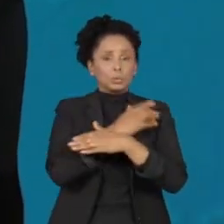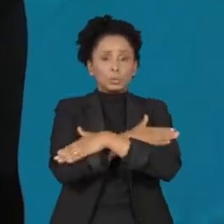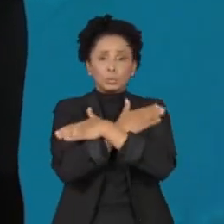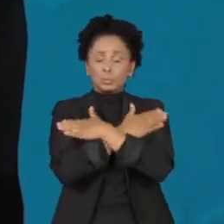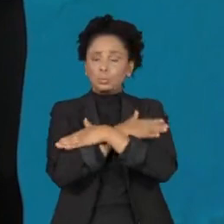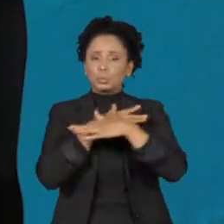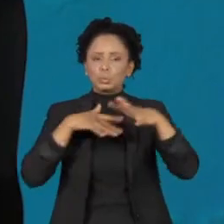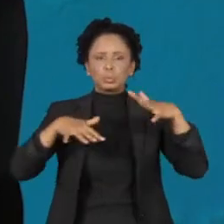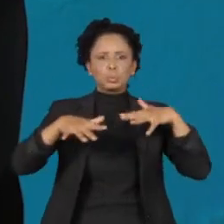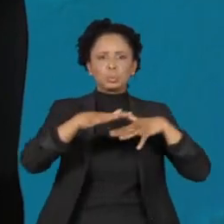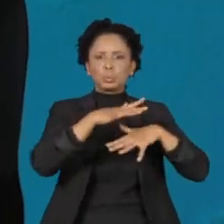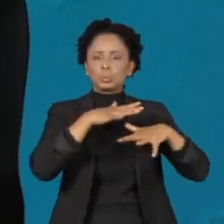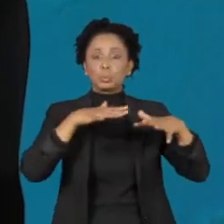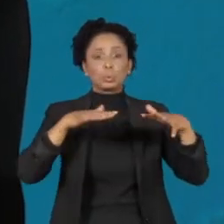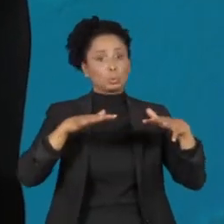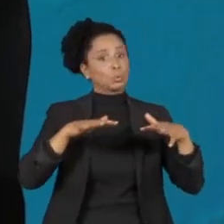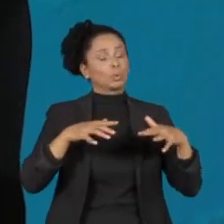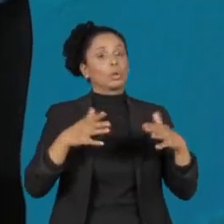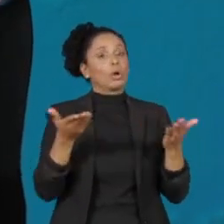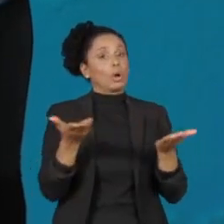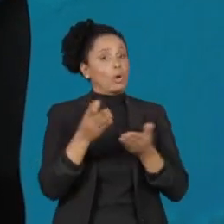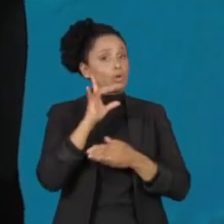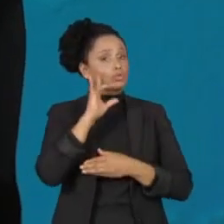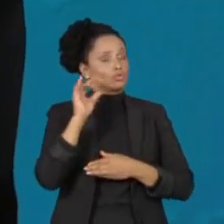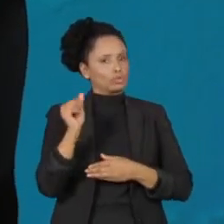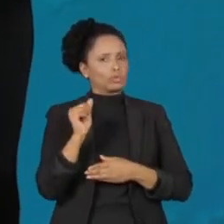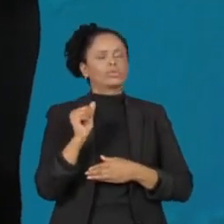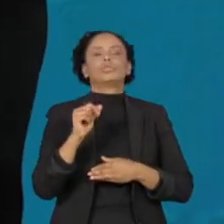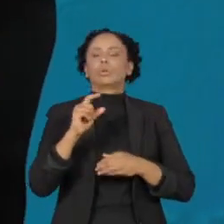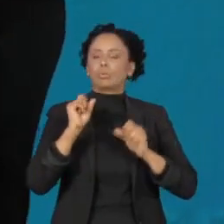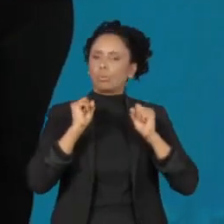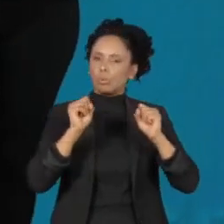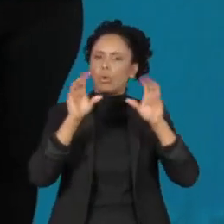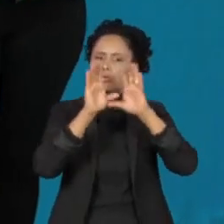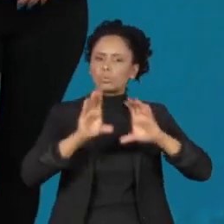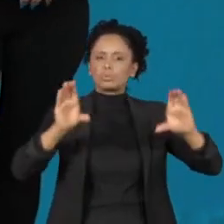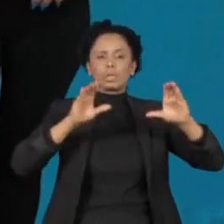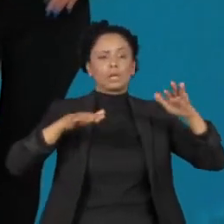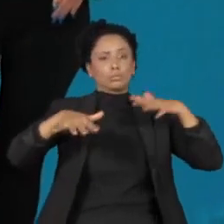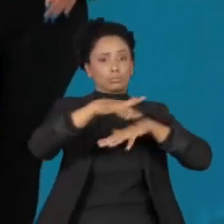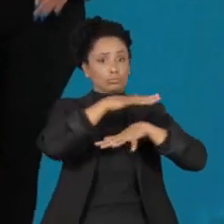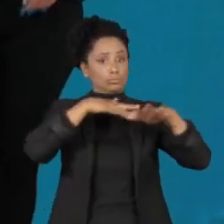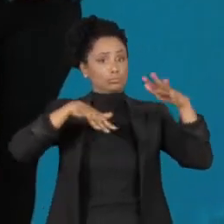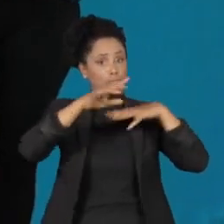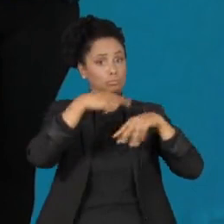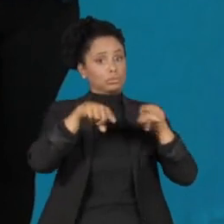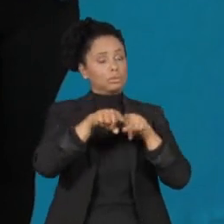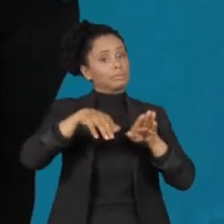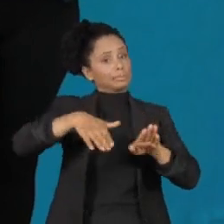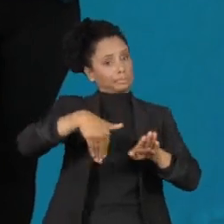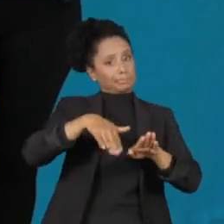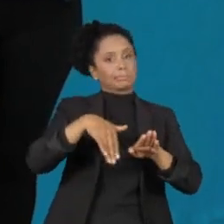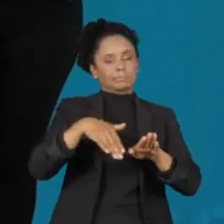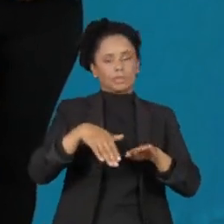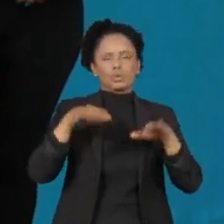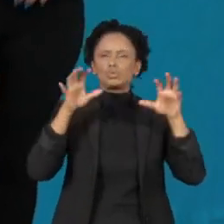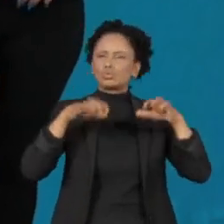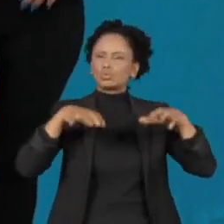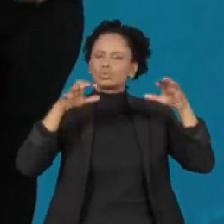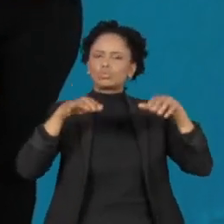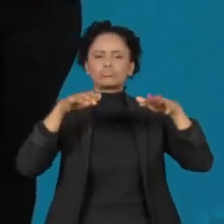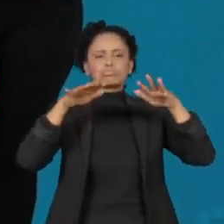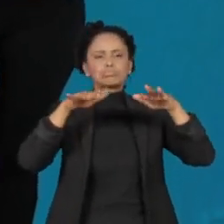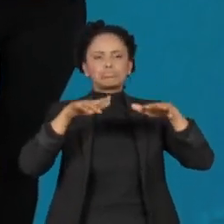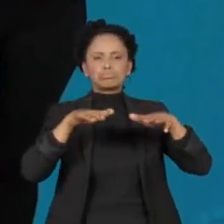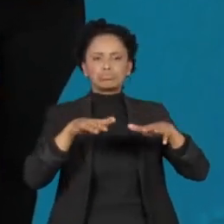segue ganhando intensidade. Hoje é um dia com o predomínio de céu mais nublado na Grande São Paulo e por todo o litoral, ainda com chuva fraca. E as